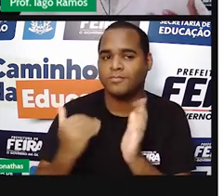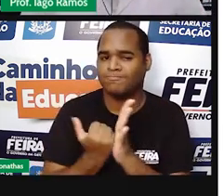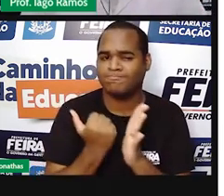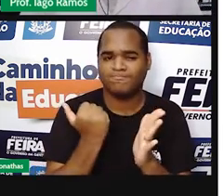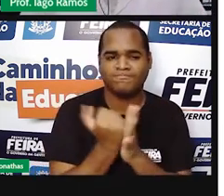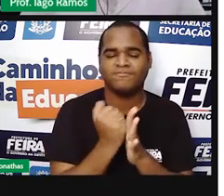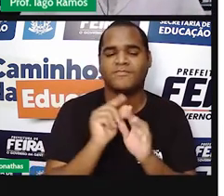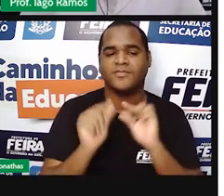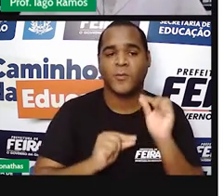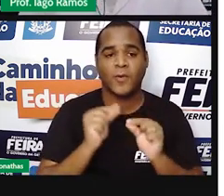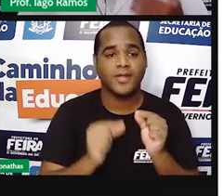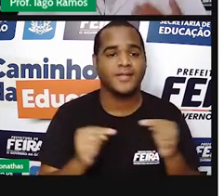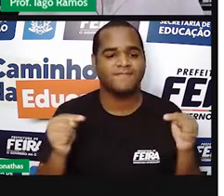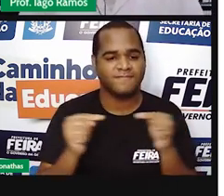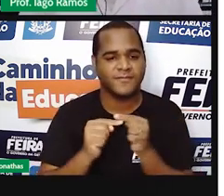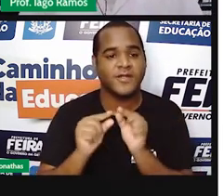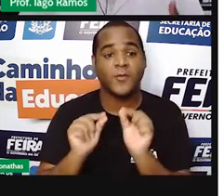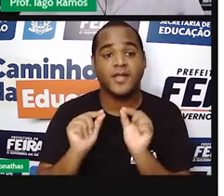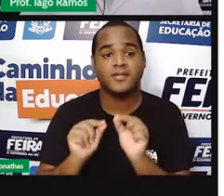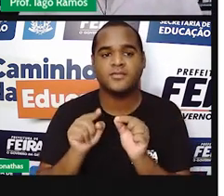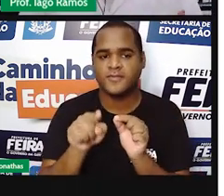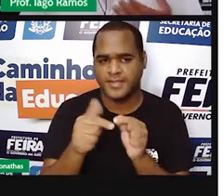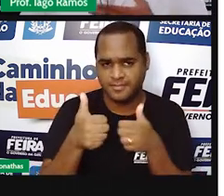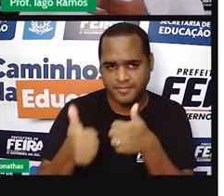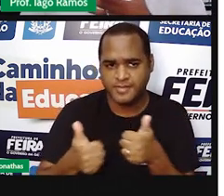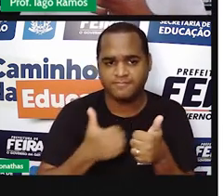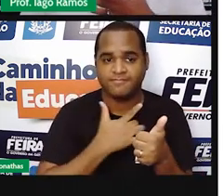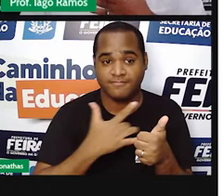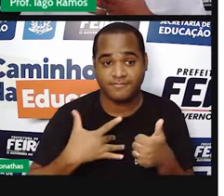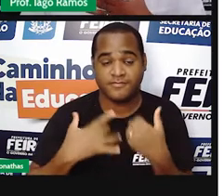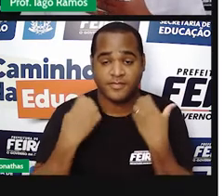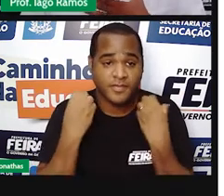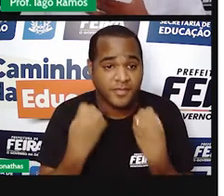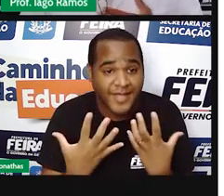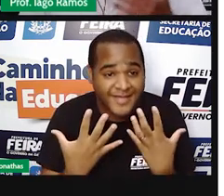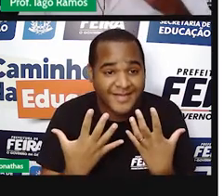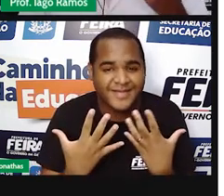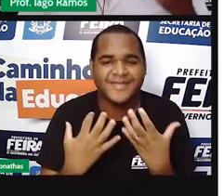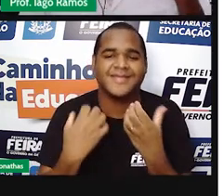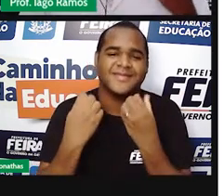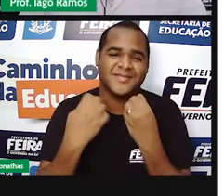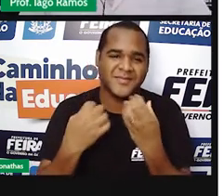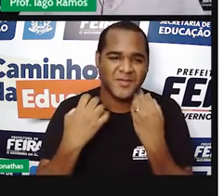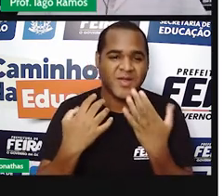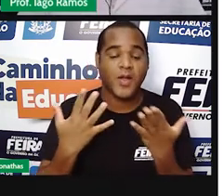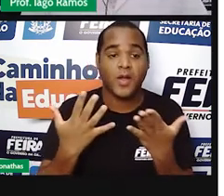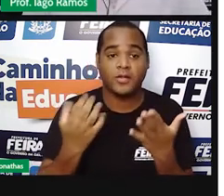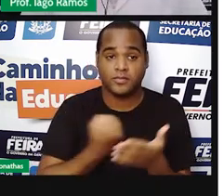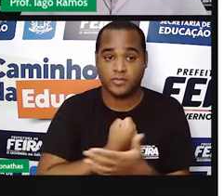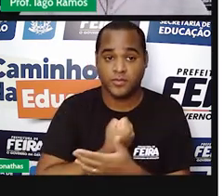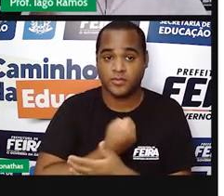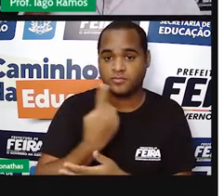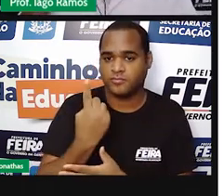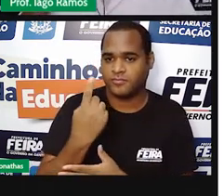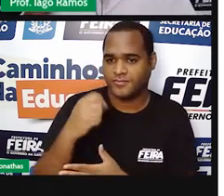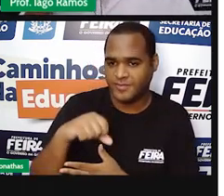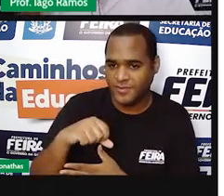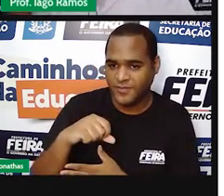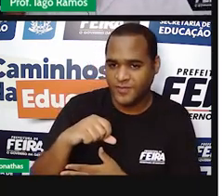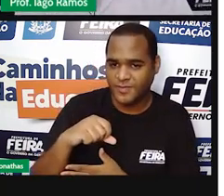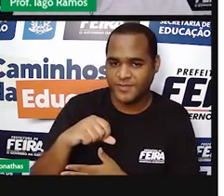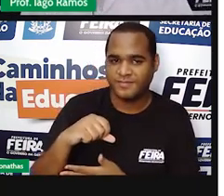uma vez. E aí, tudo bem com você? Tudo bem comigo? Aula de número 19 para